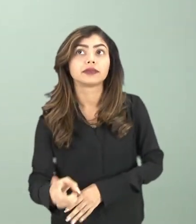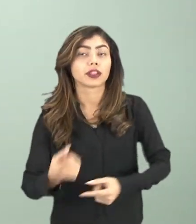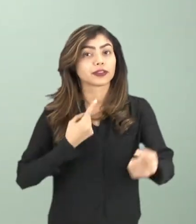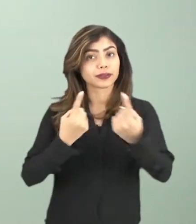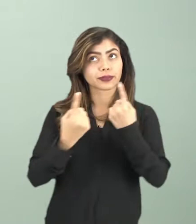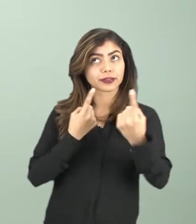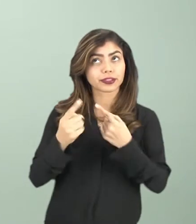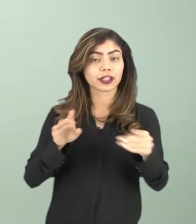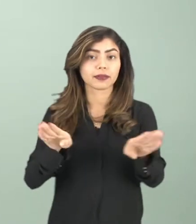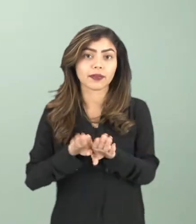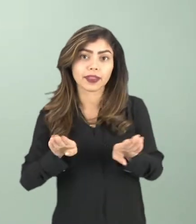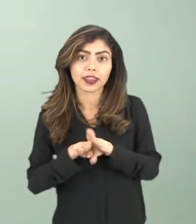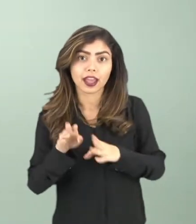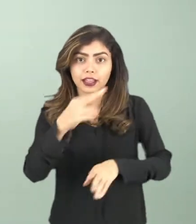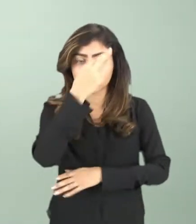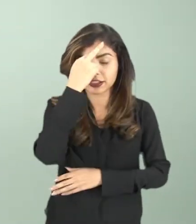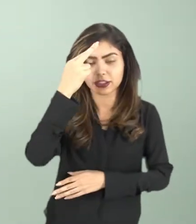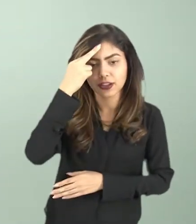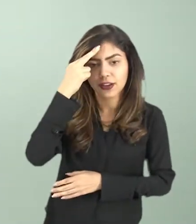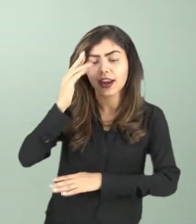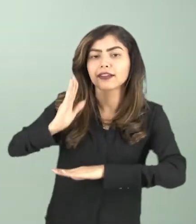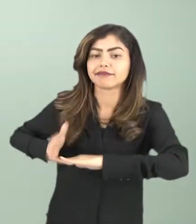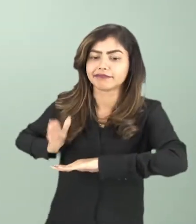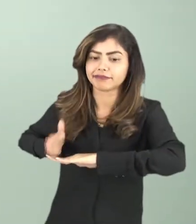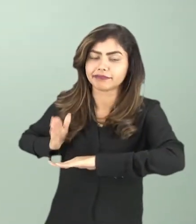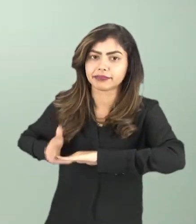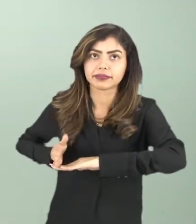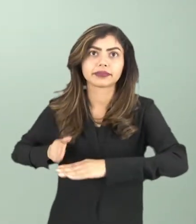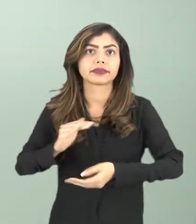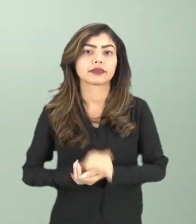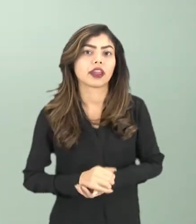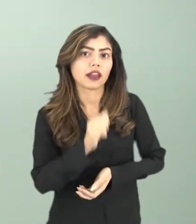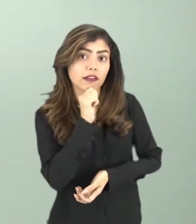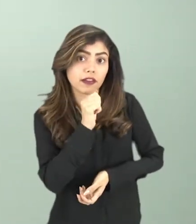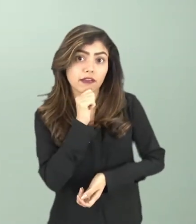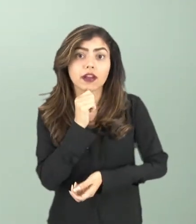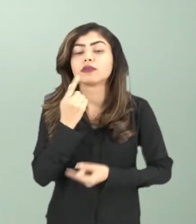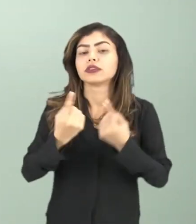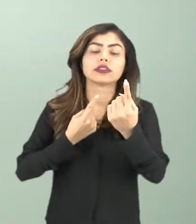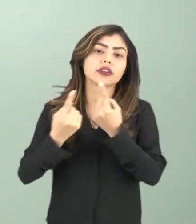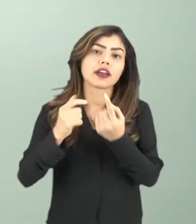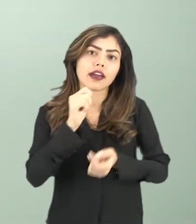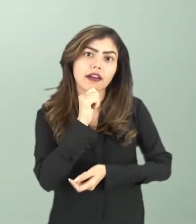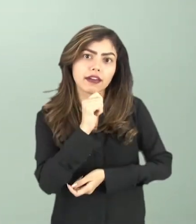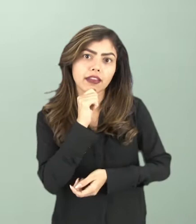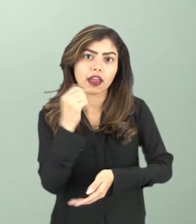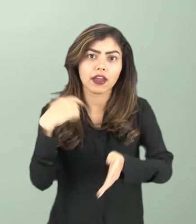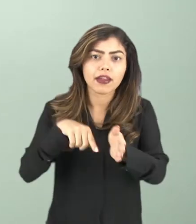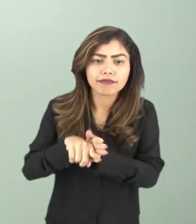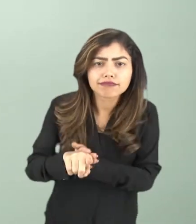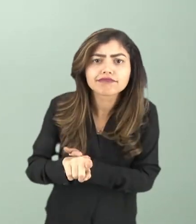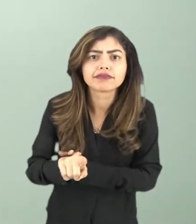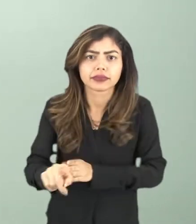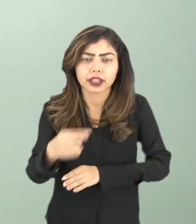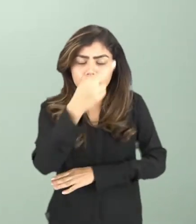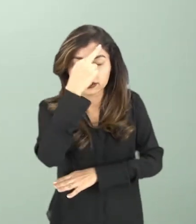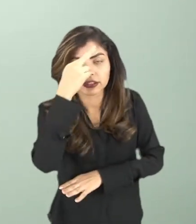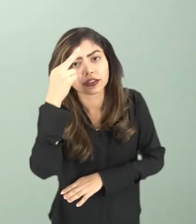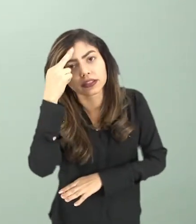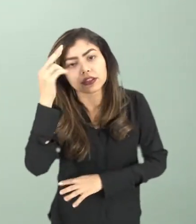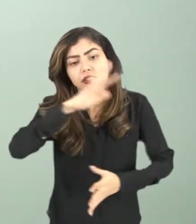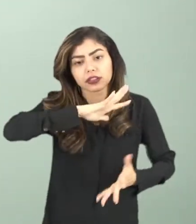discutindo sobre essa história contemporânea, ainda vamos discutir questões aí referentes à história